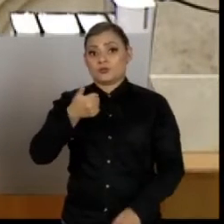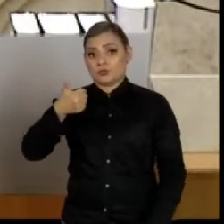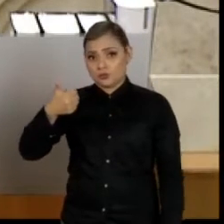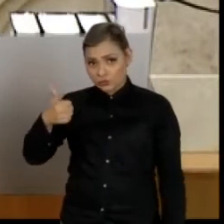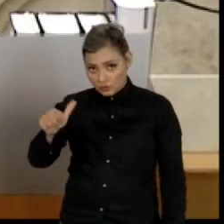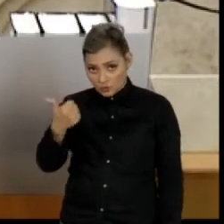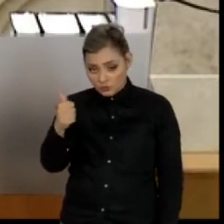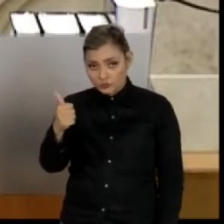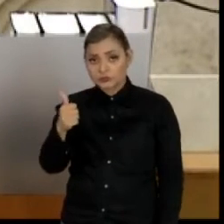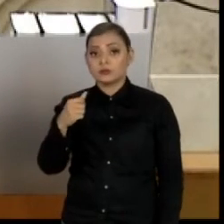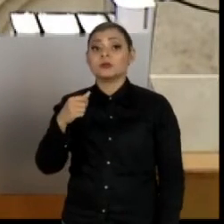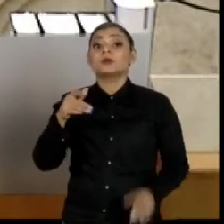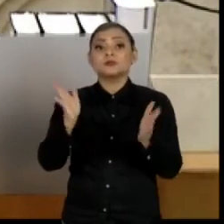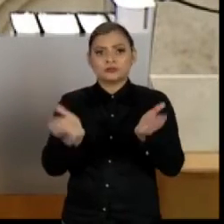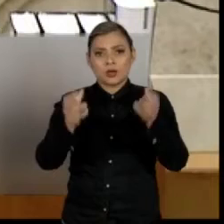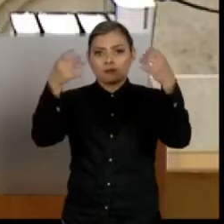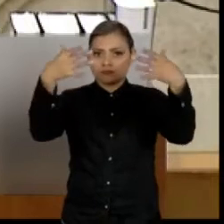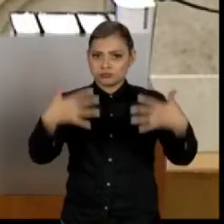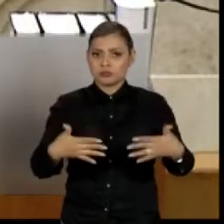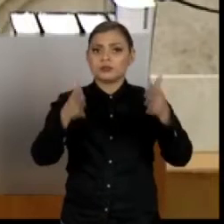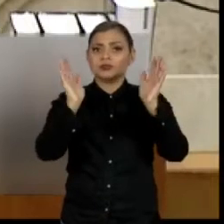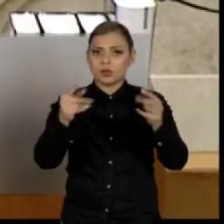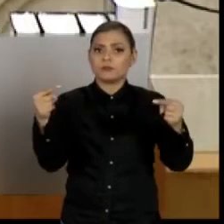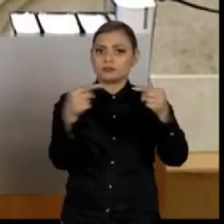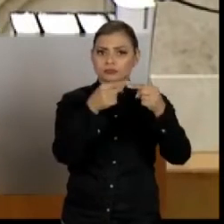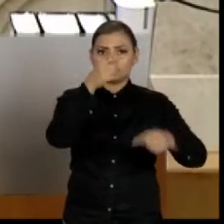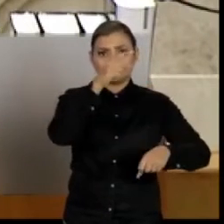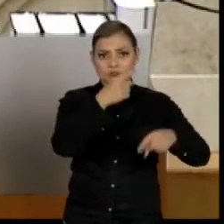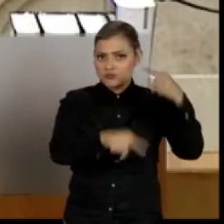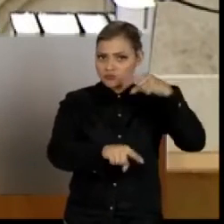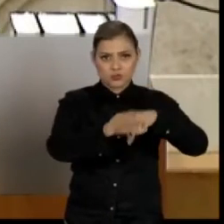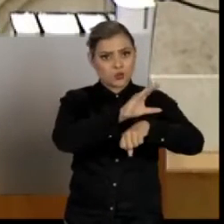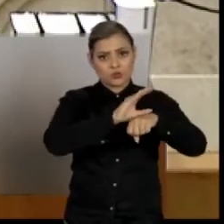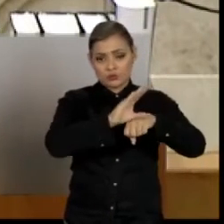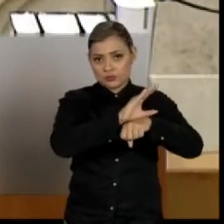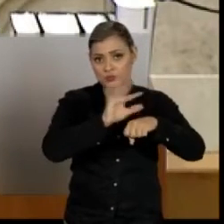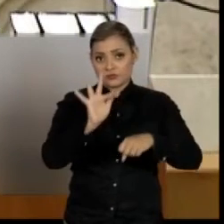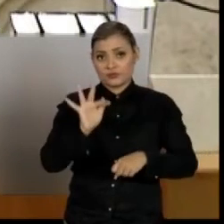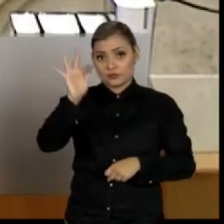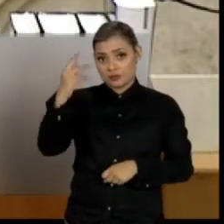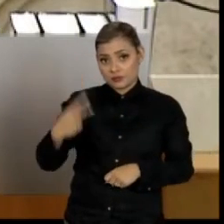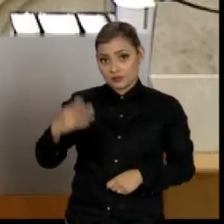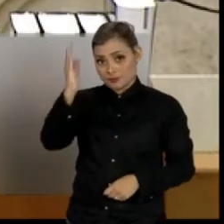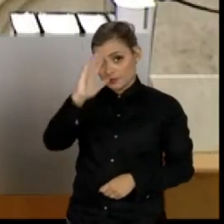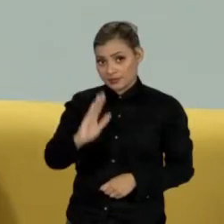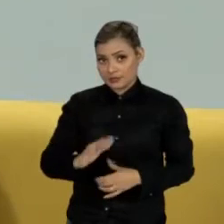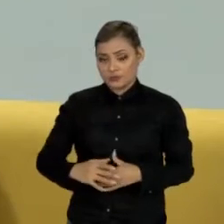Esse dispositivo é compatível com a Constituição Federal Brasileira.